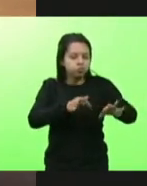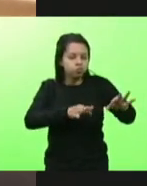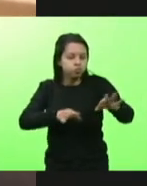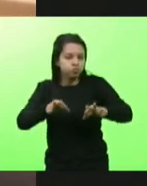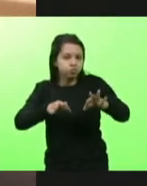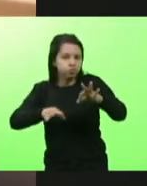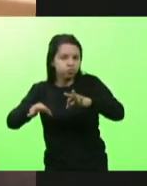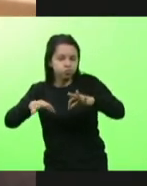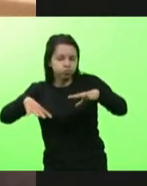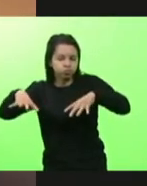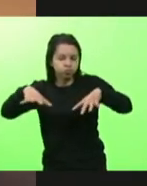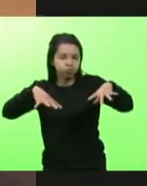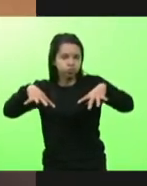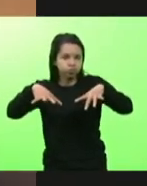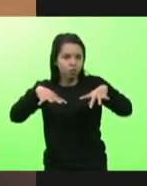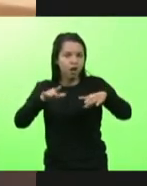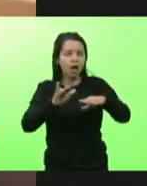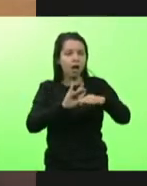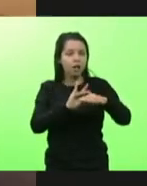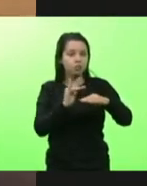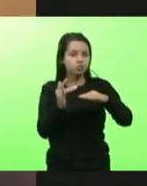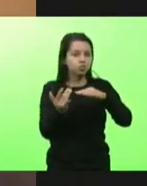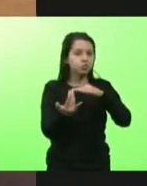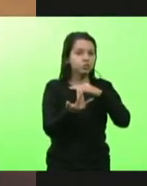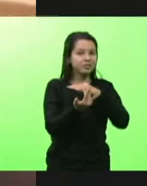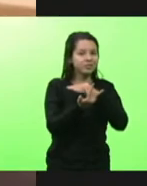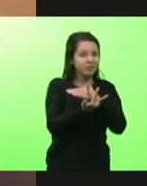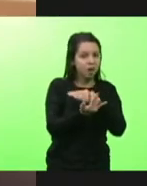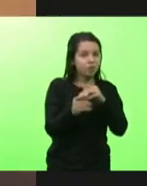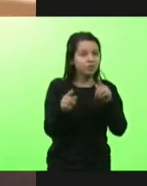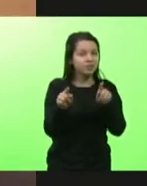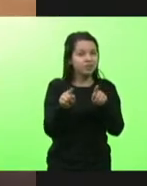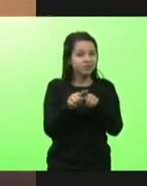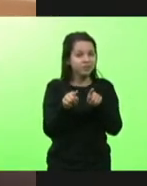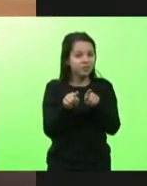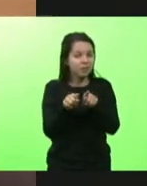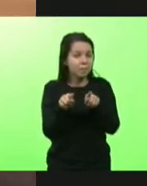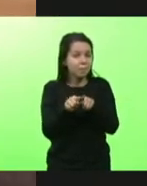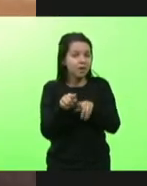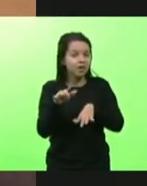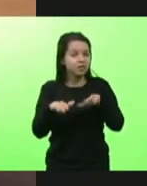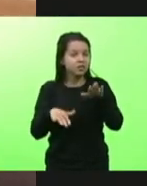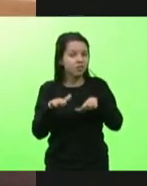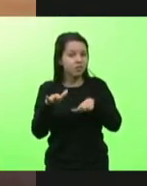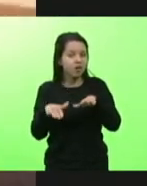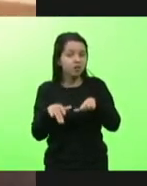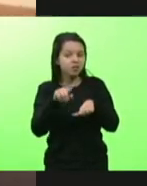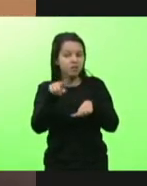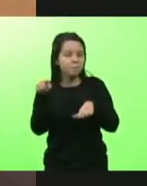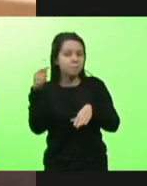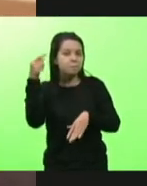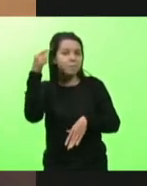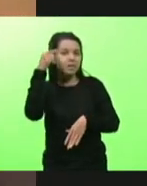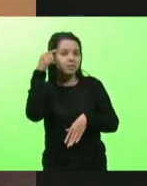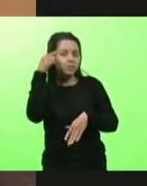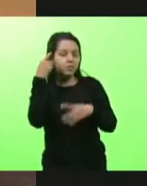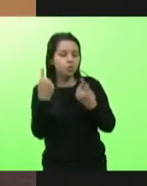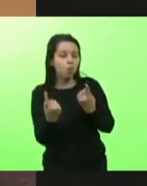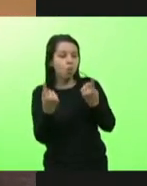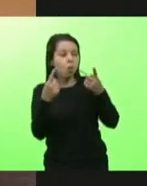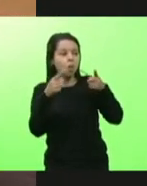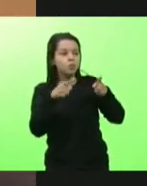redes sociais e das redes muitas vezes com pensamentos contra a família